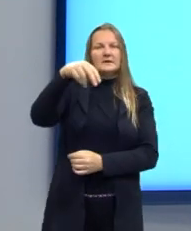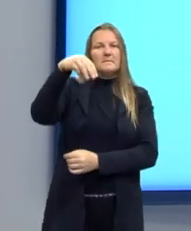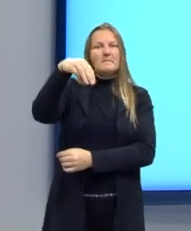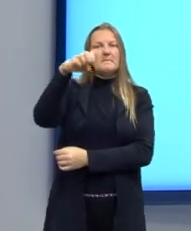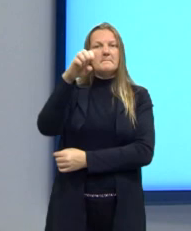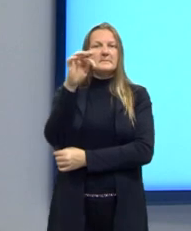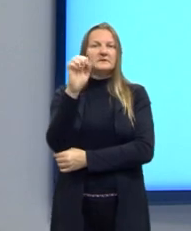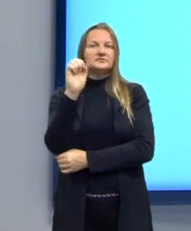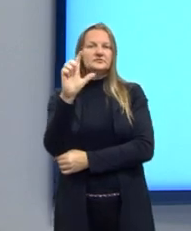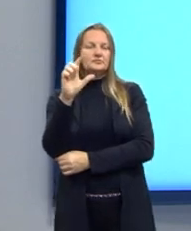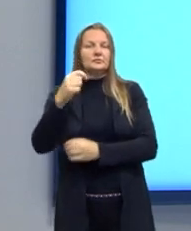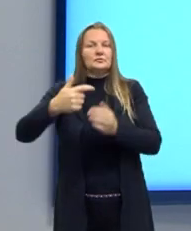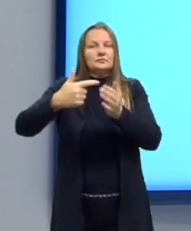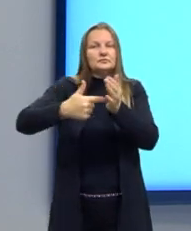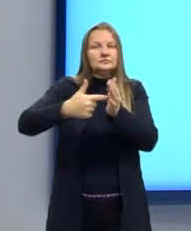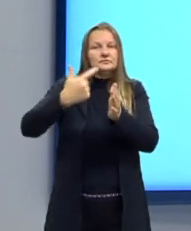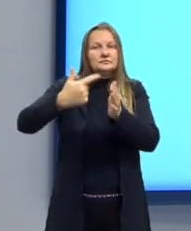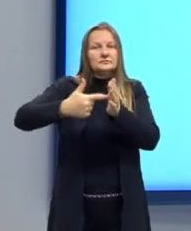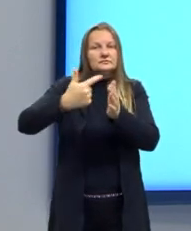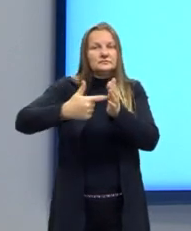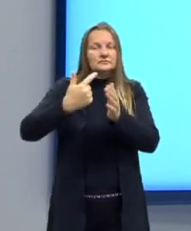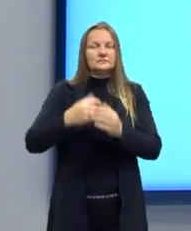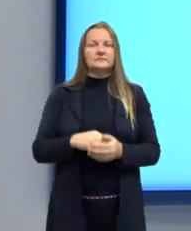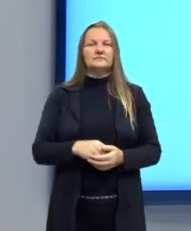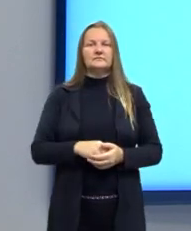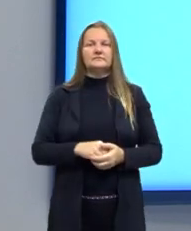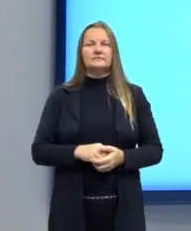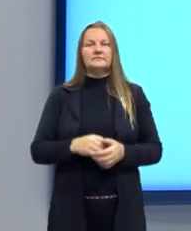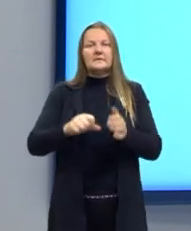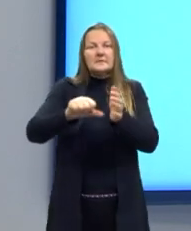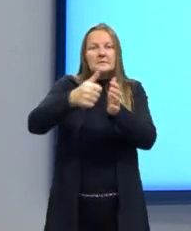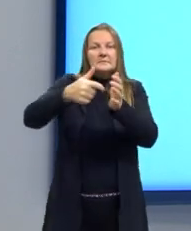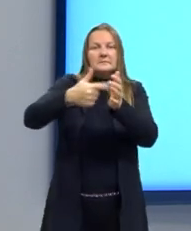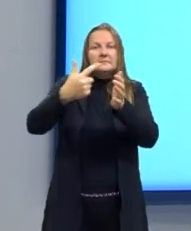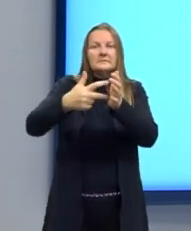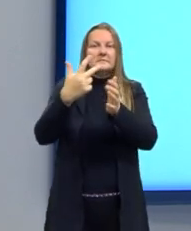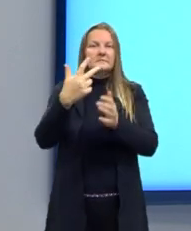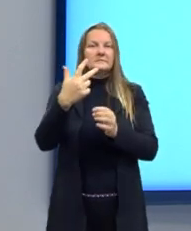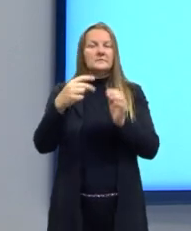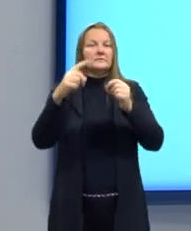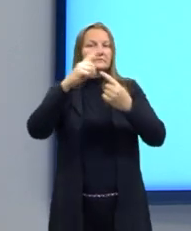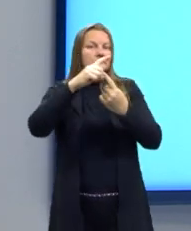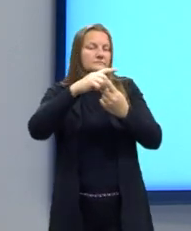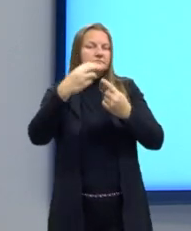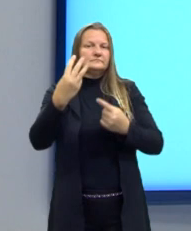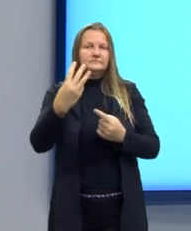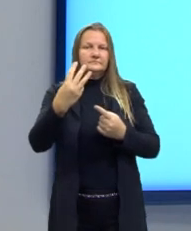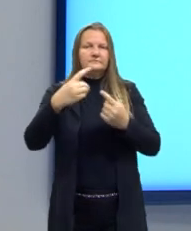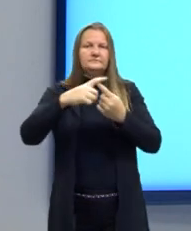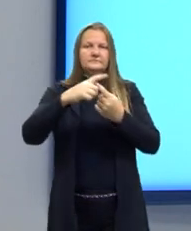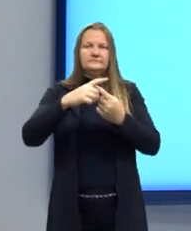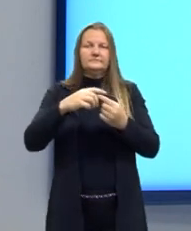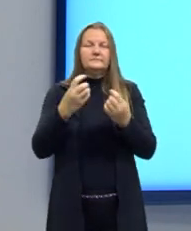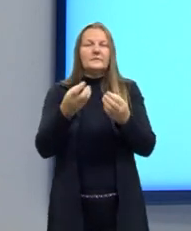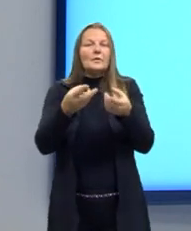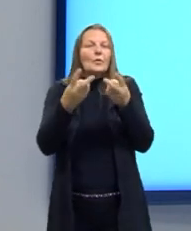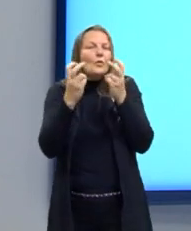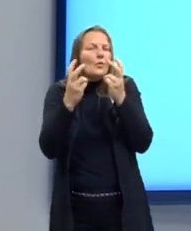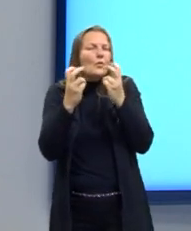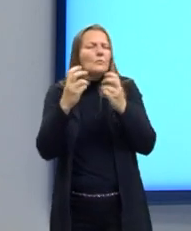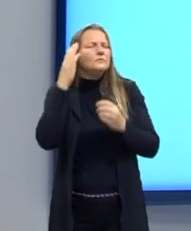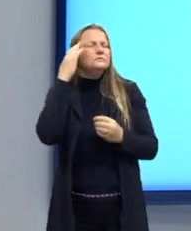cadeia secundária. Numa cadeia ter, numa amina terciária, eu preciso identificar, então, os dois, as duas